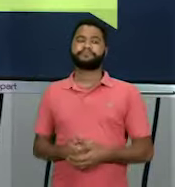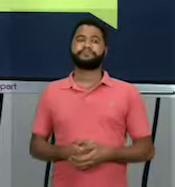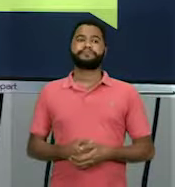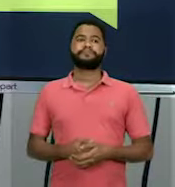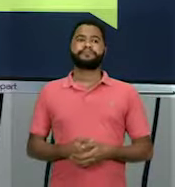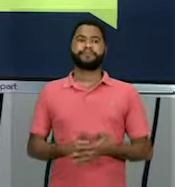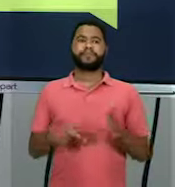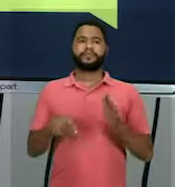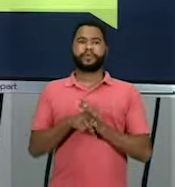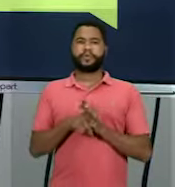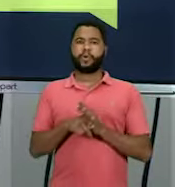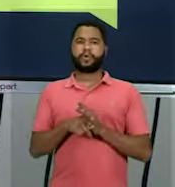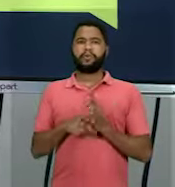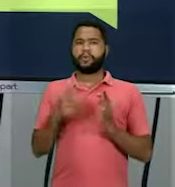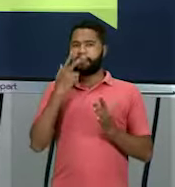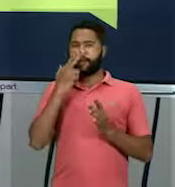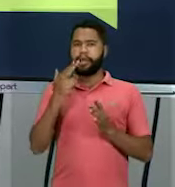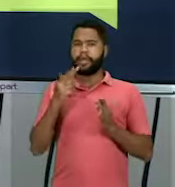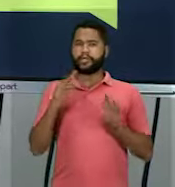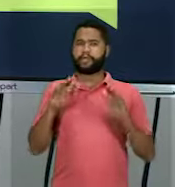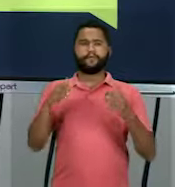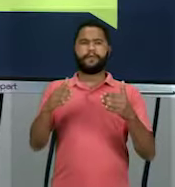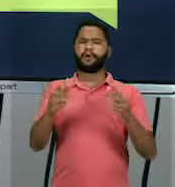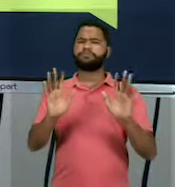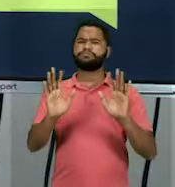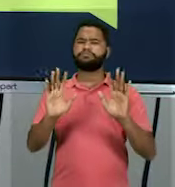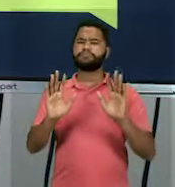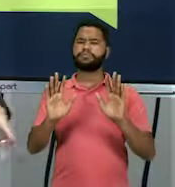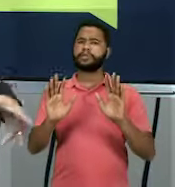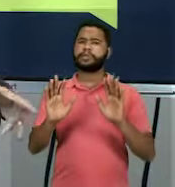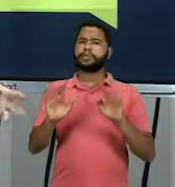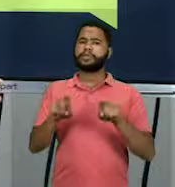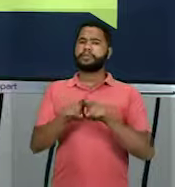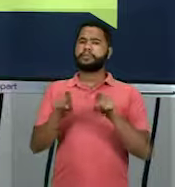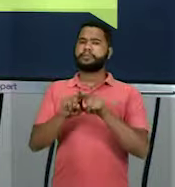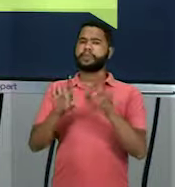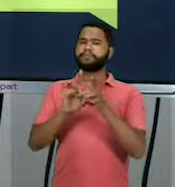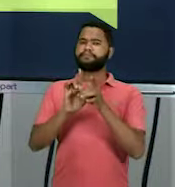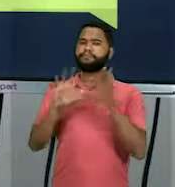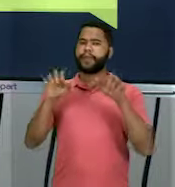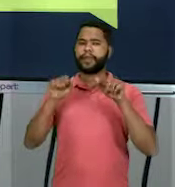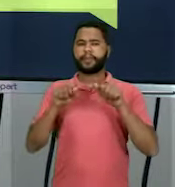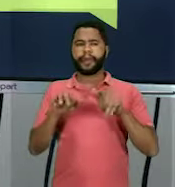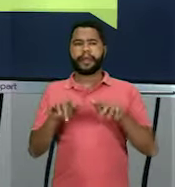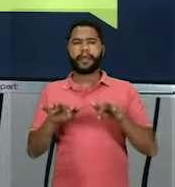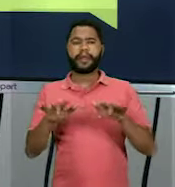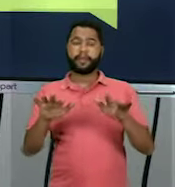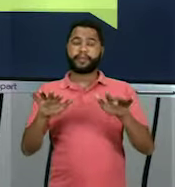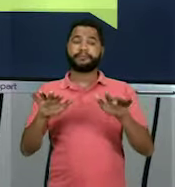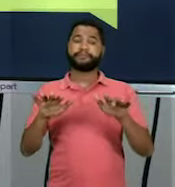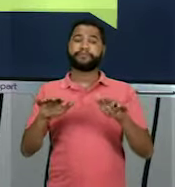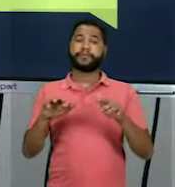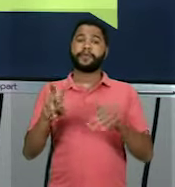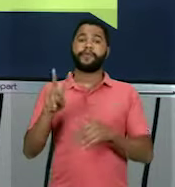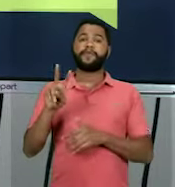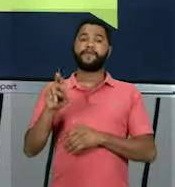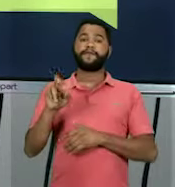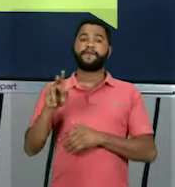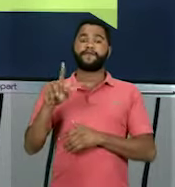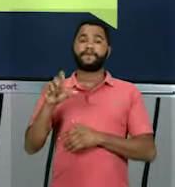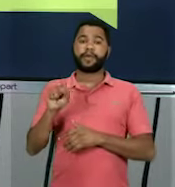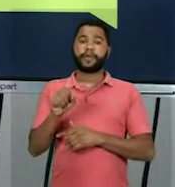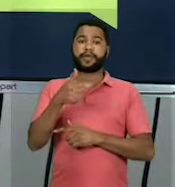uma descentralização, né, um certo liberalismo, ali, o Vargas vai agora,